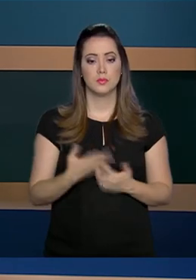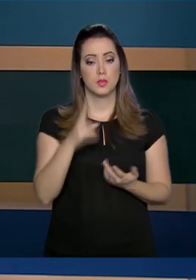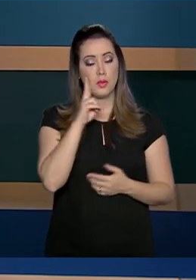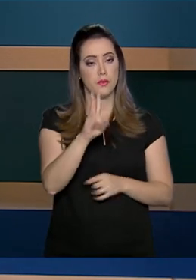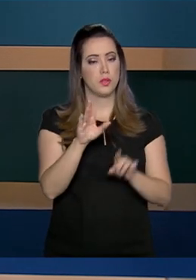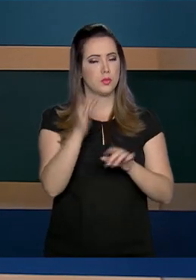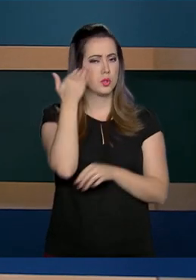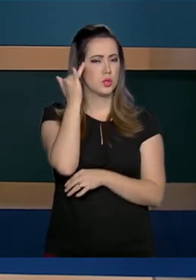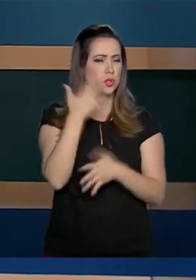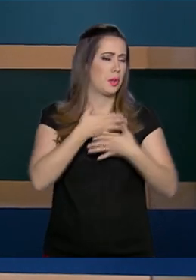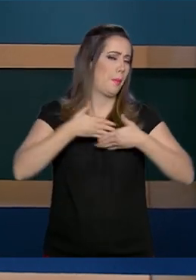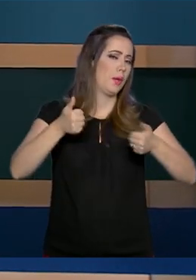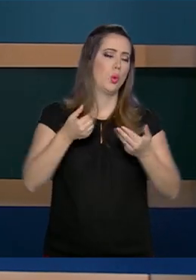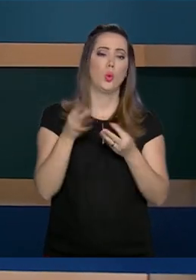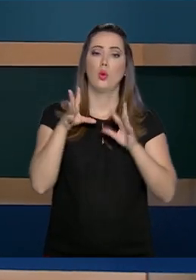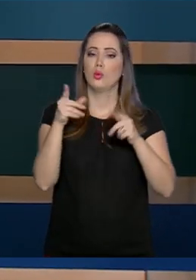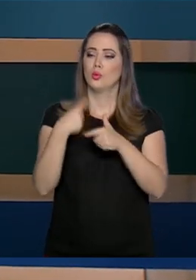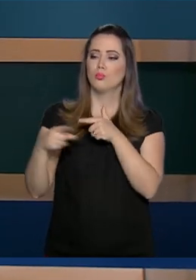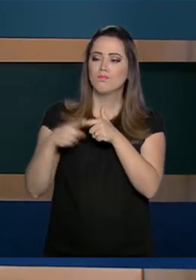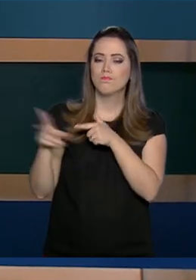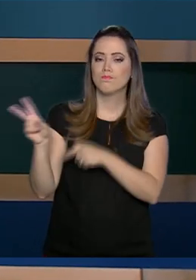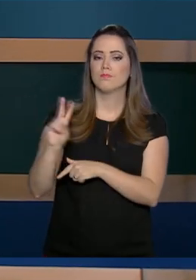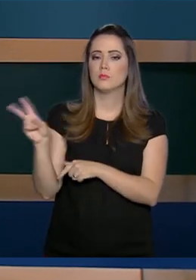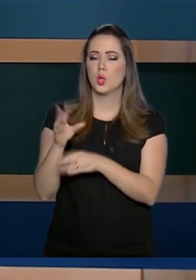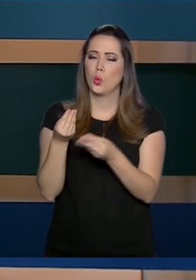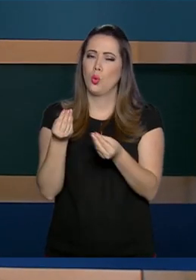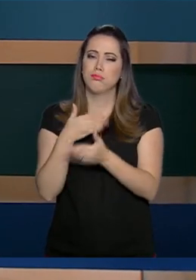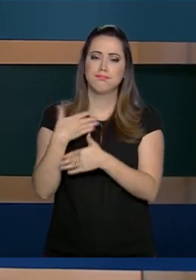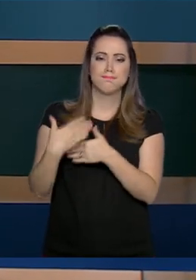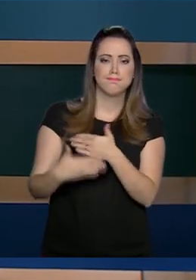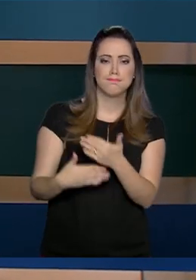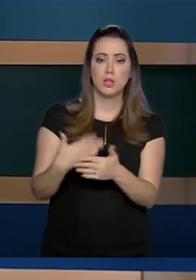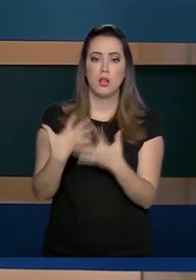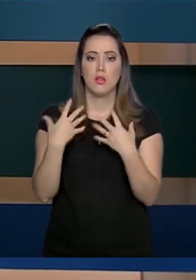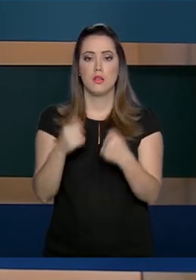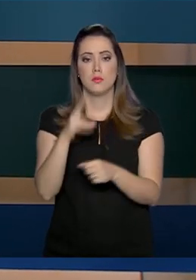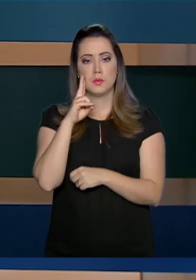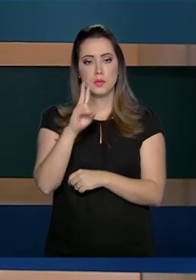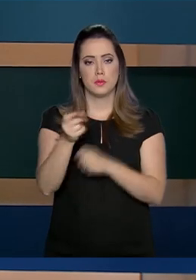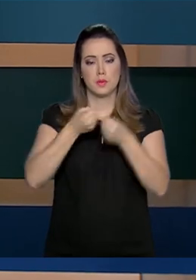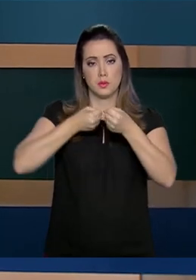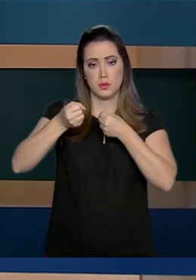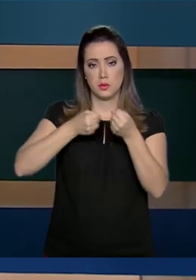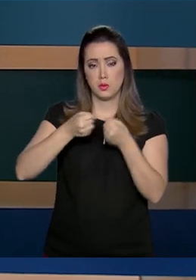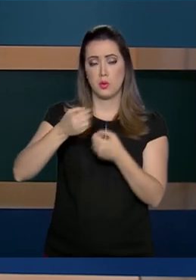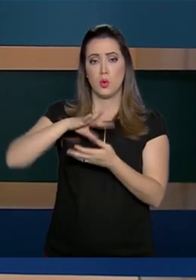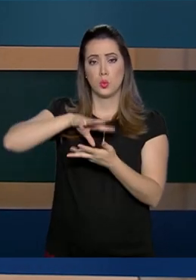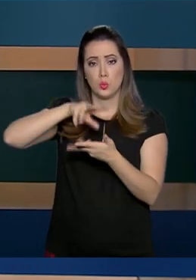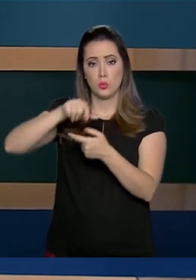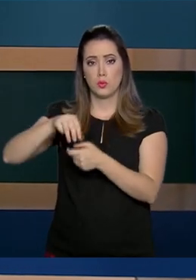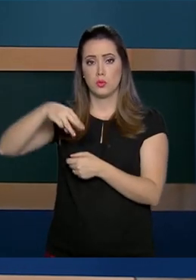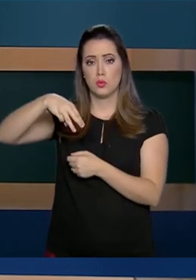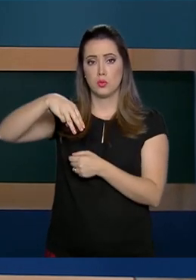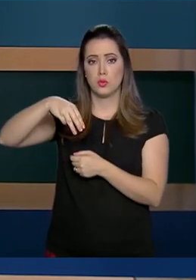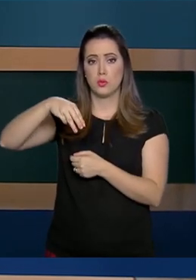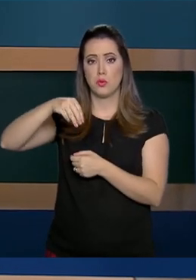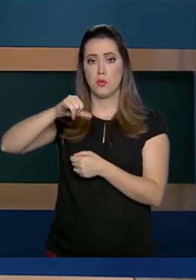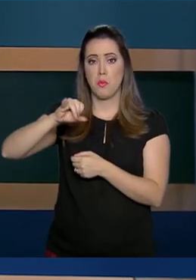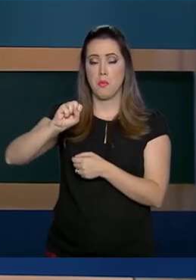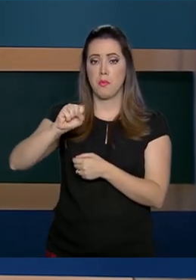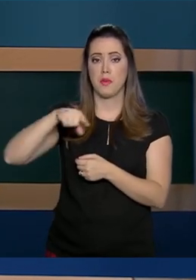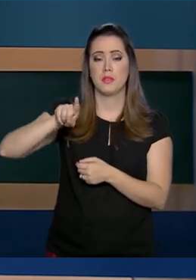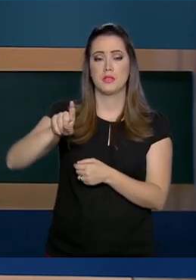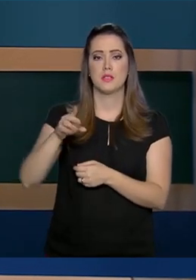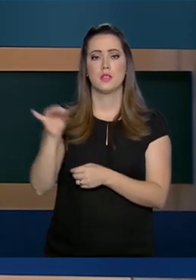Para a gente entender melhor toda a situação da Venezuela e os desdobramentos, vamos ouvir agora o nosso comentarista internacional, Moisés Rabinovici.